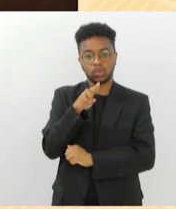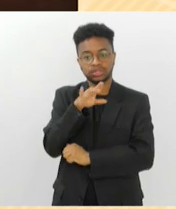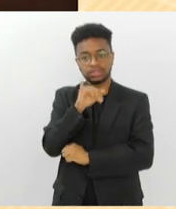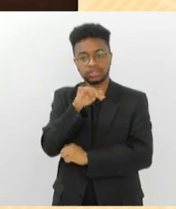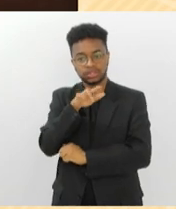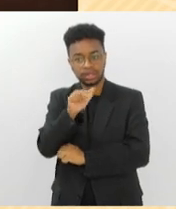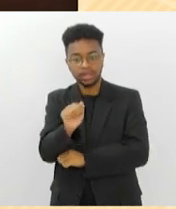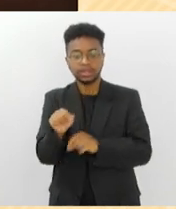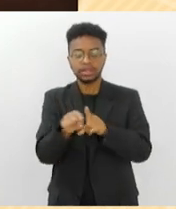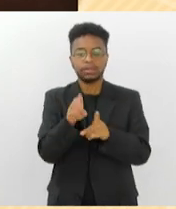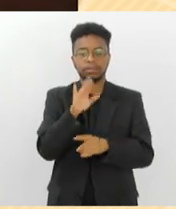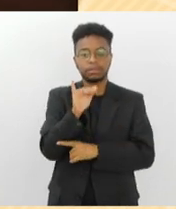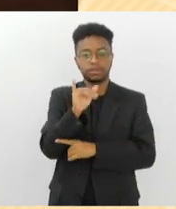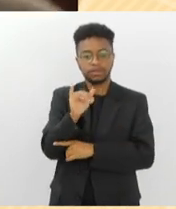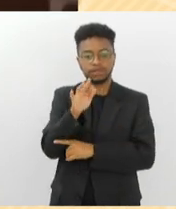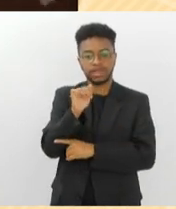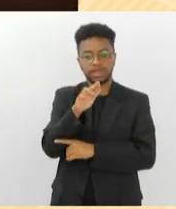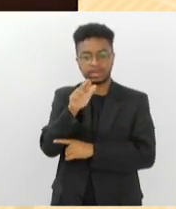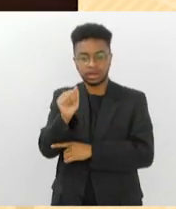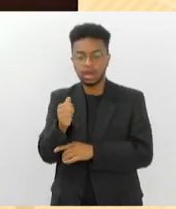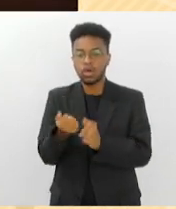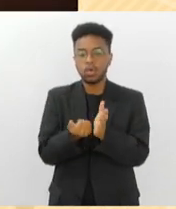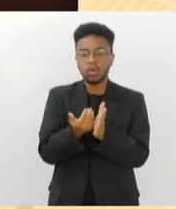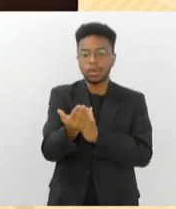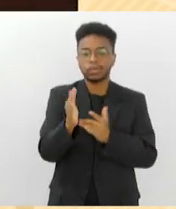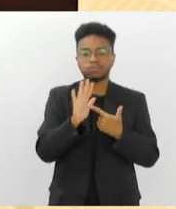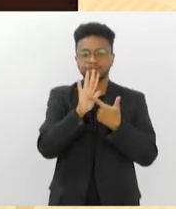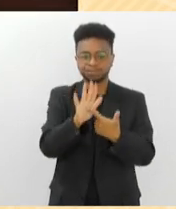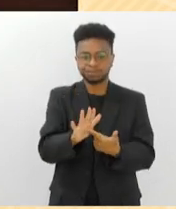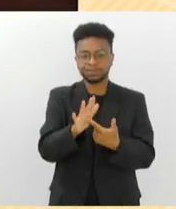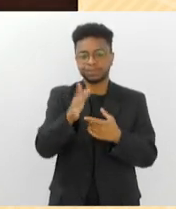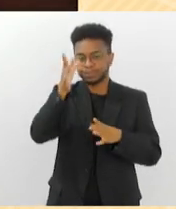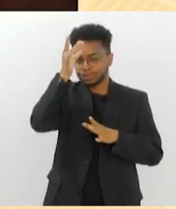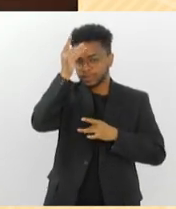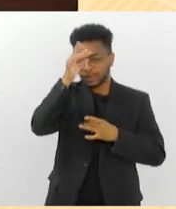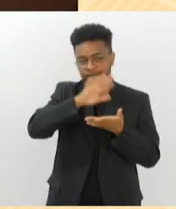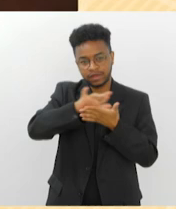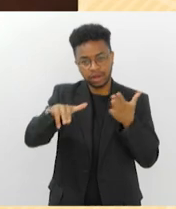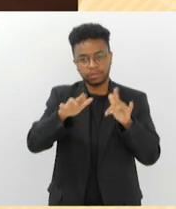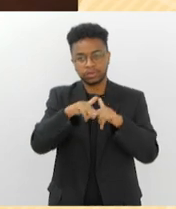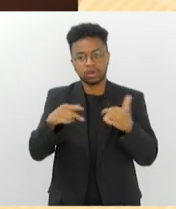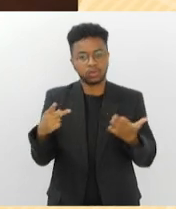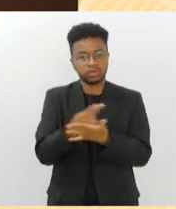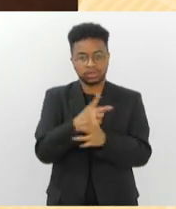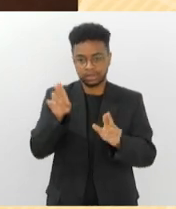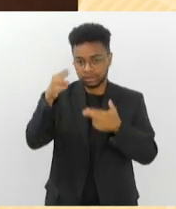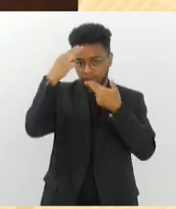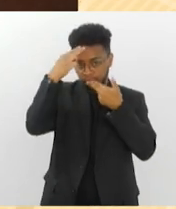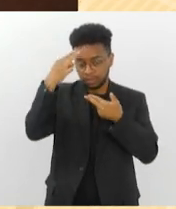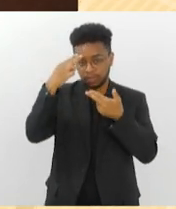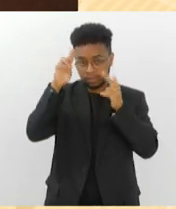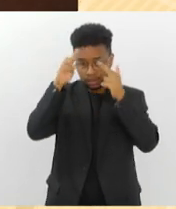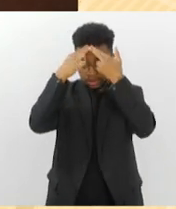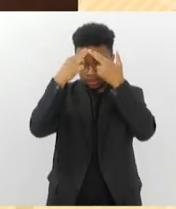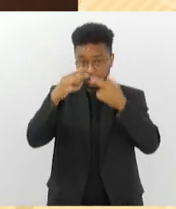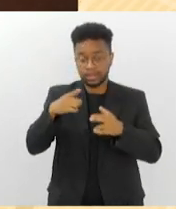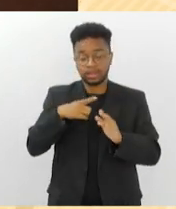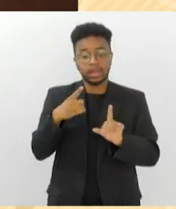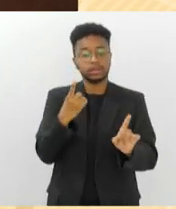começa a desenvolver múltiplas personalidades após sofrer um trauma. O diagnóstico oscila entre